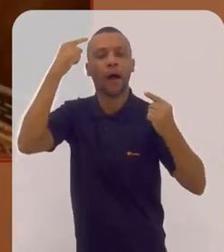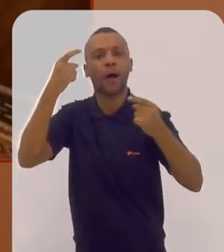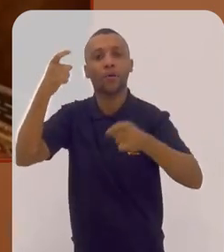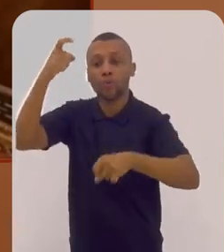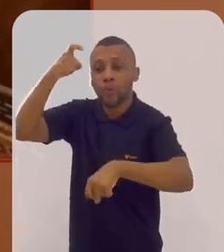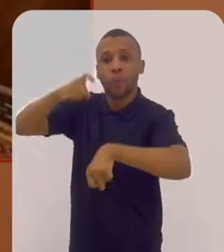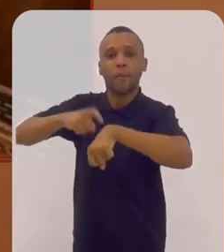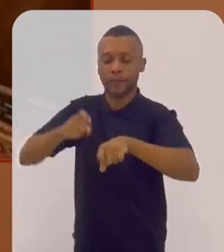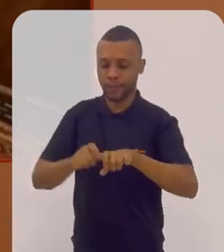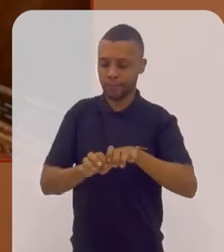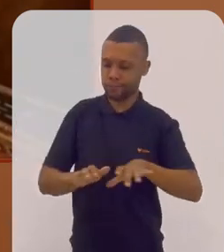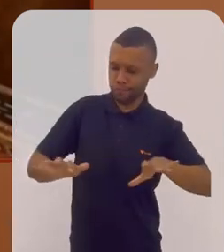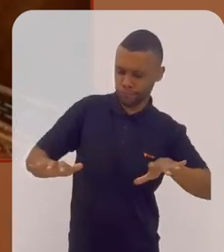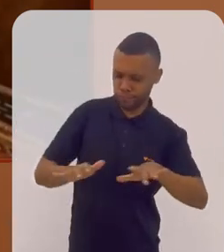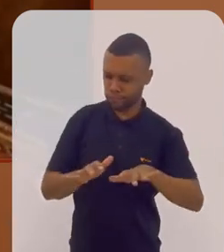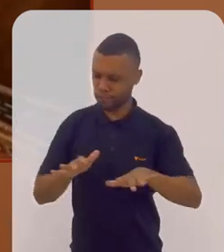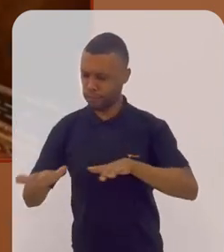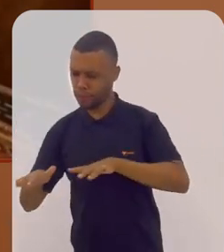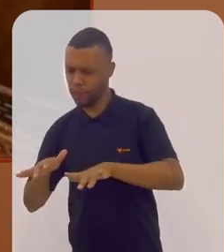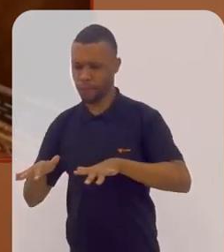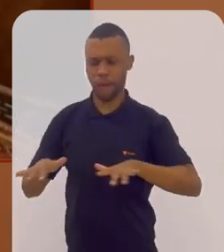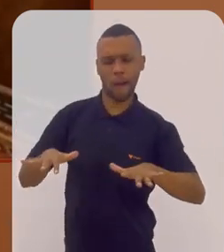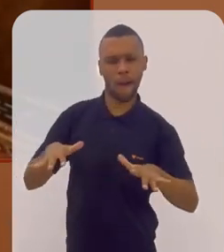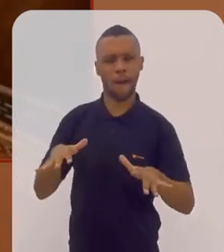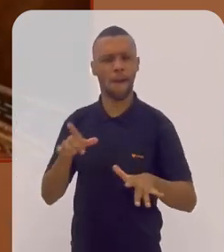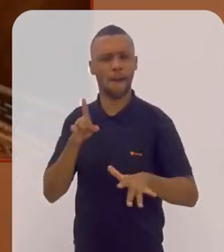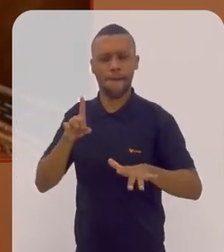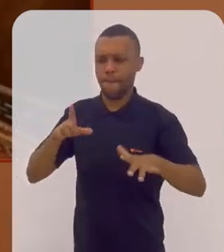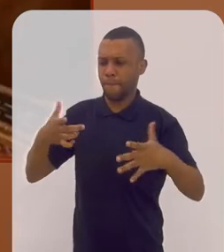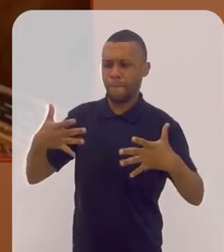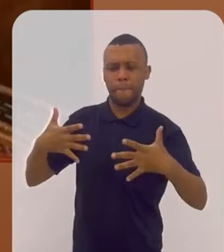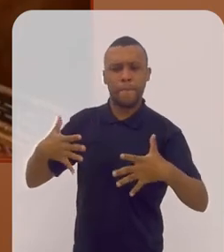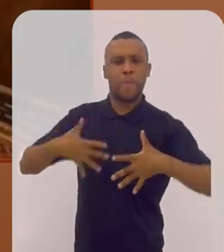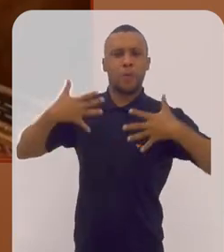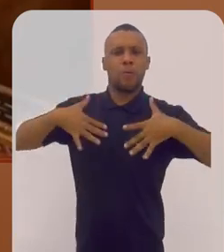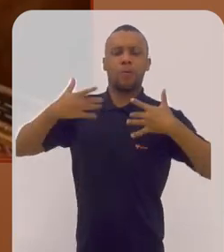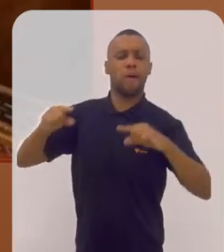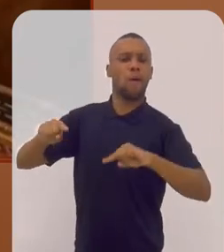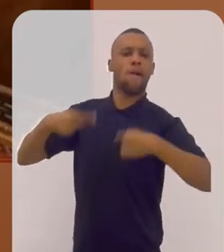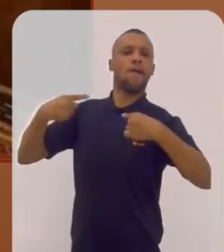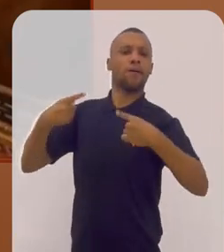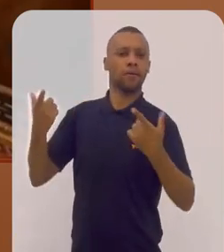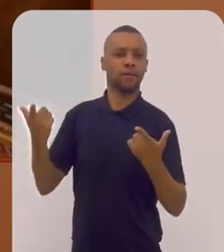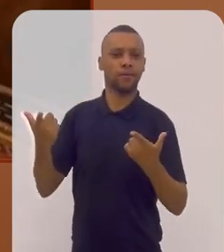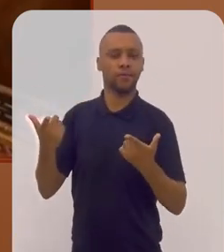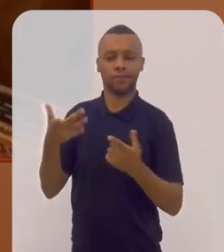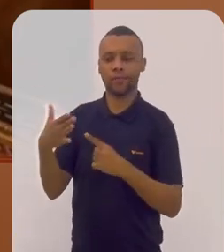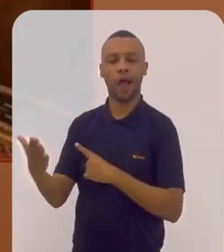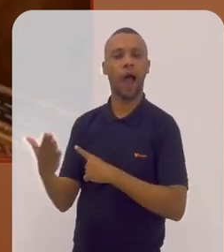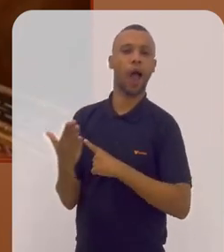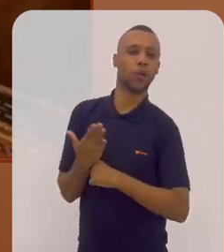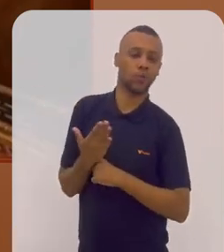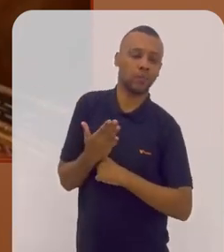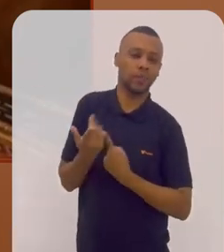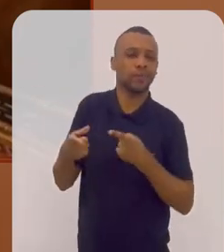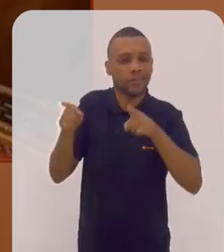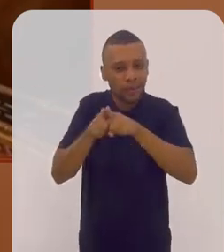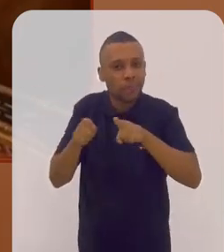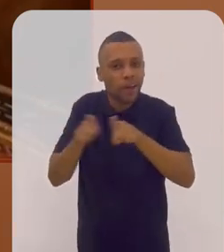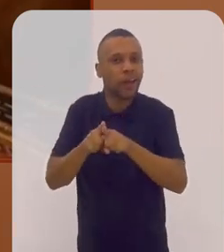no momento em que se está tocando. Isso é muito instigante, é muito estimulante. Isso